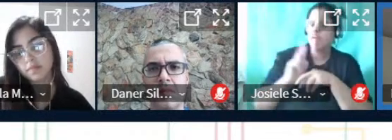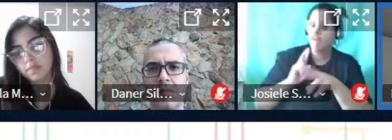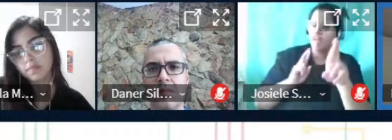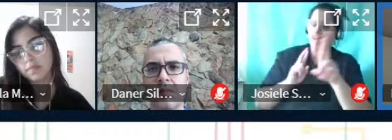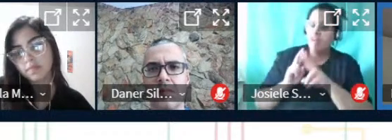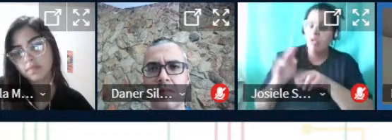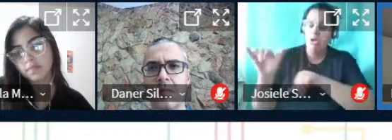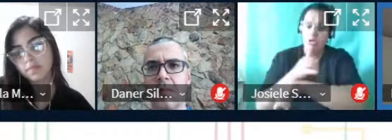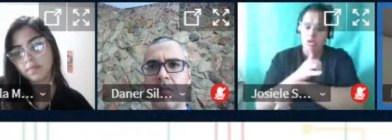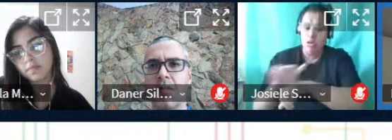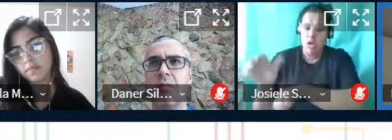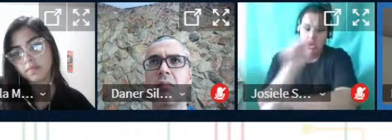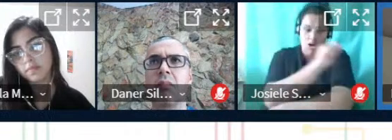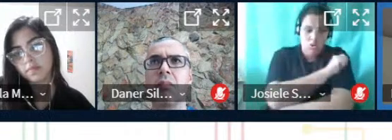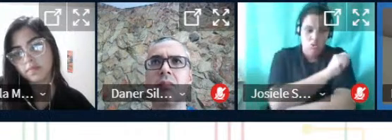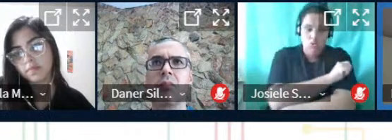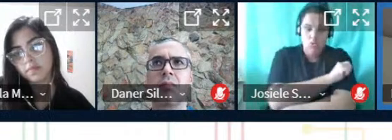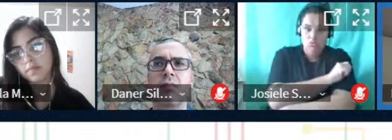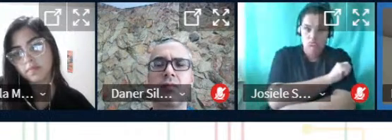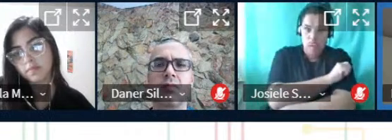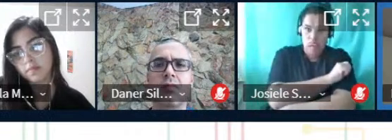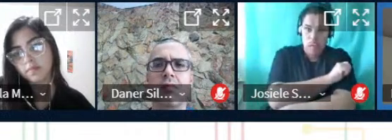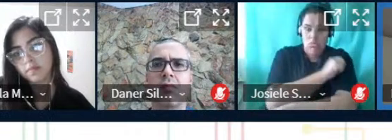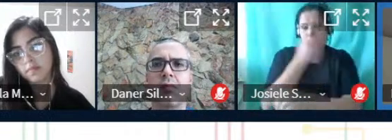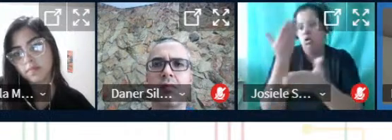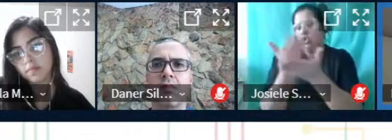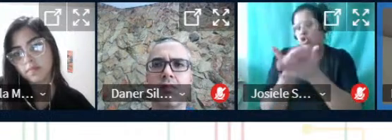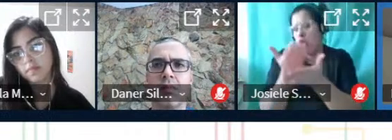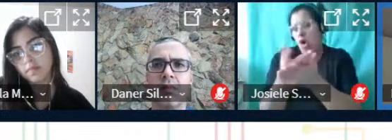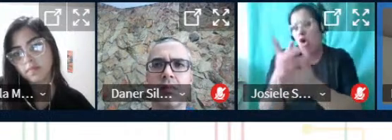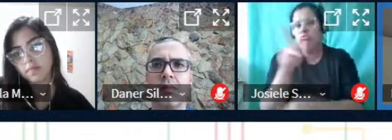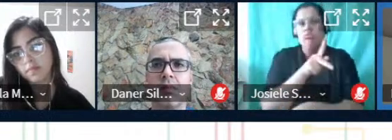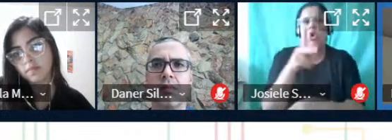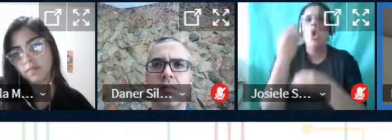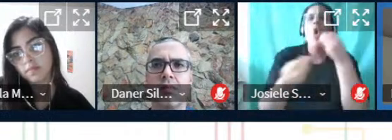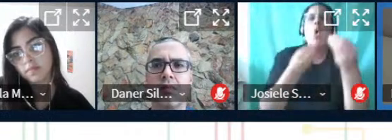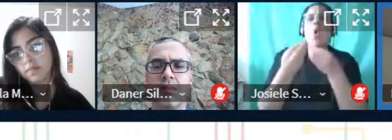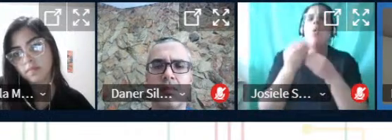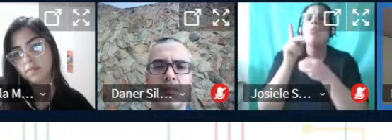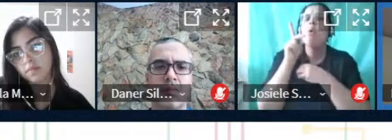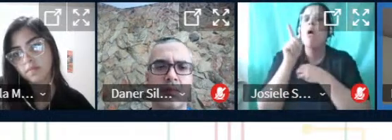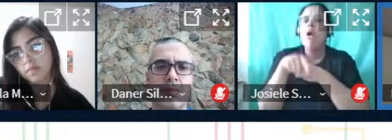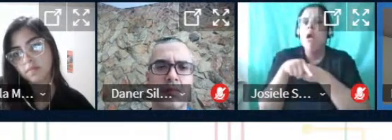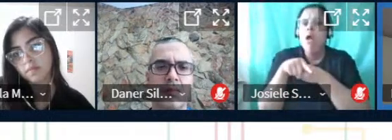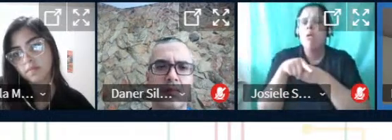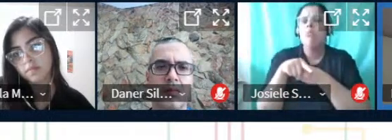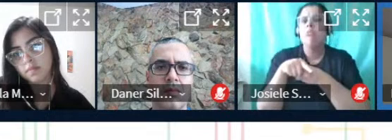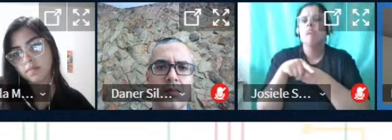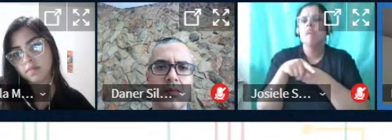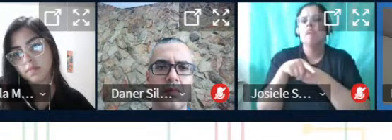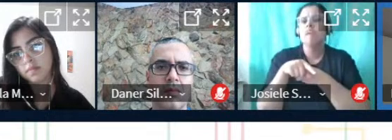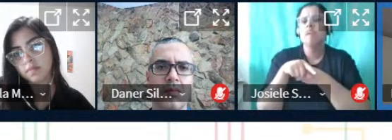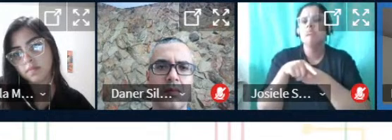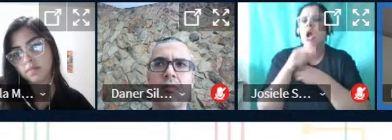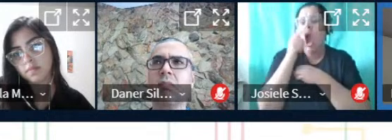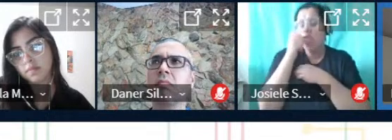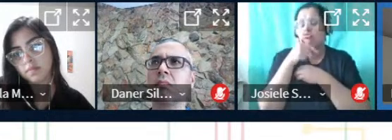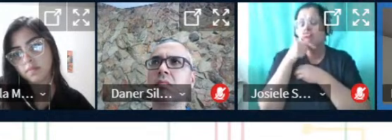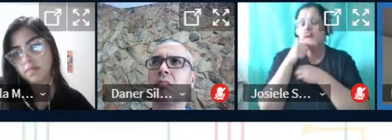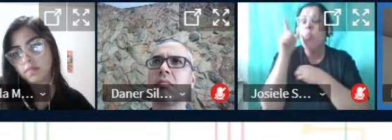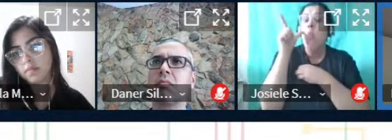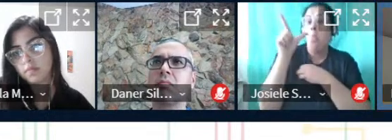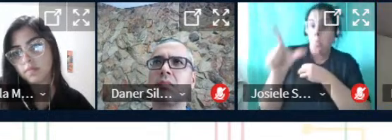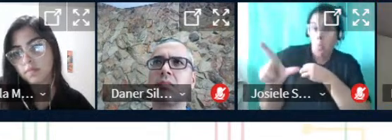junto aos alunos né as escolas os professores como é que está sendo assim acredito que tenha sido um grande ganho né para